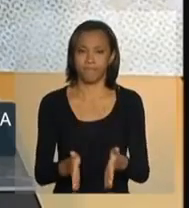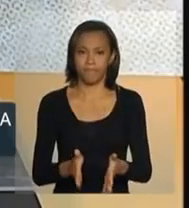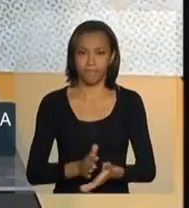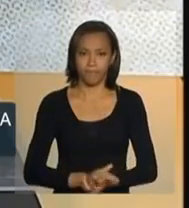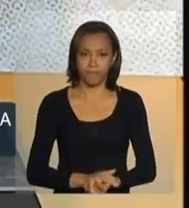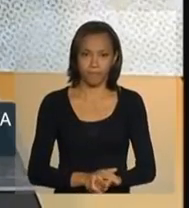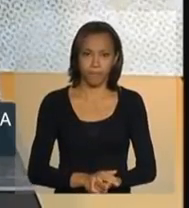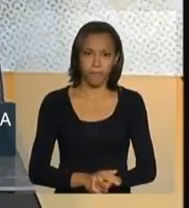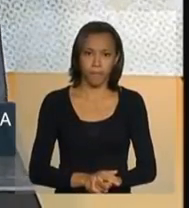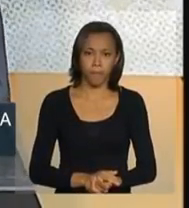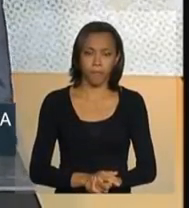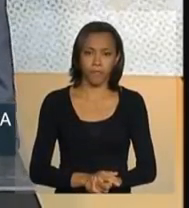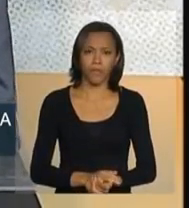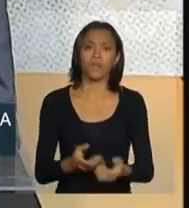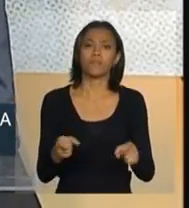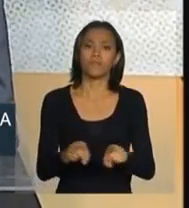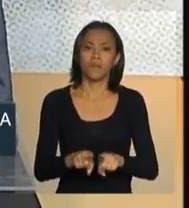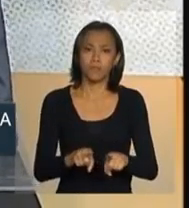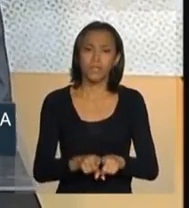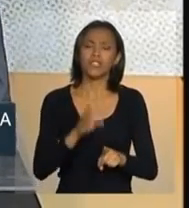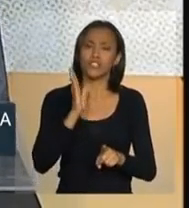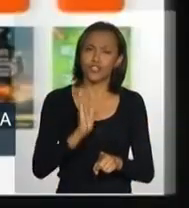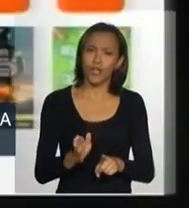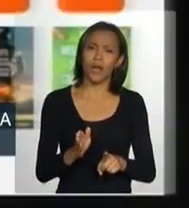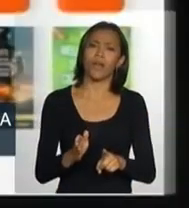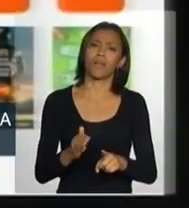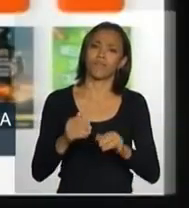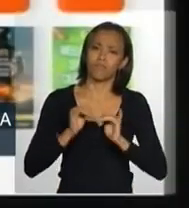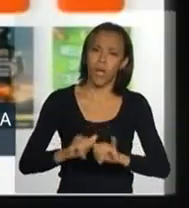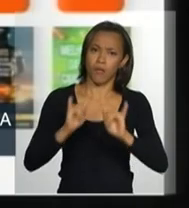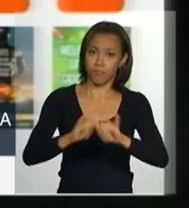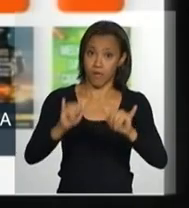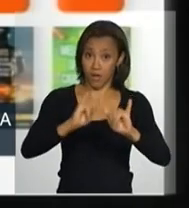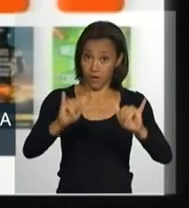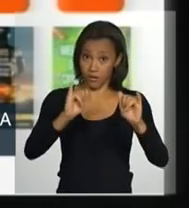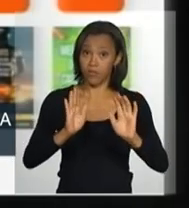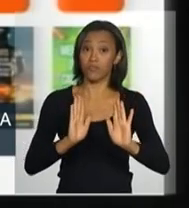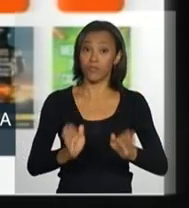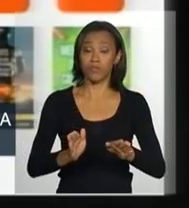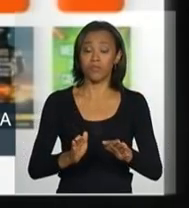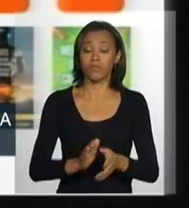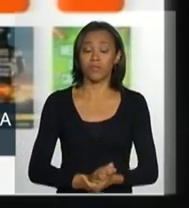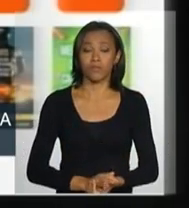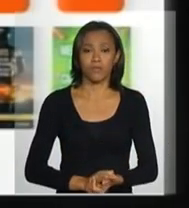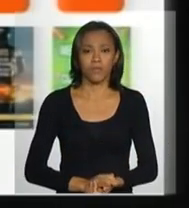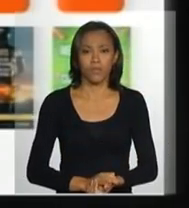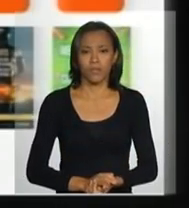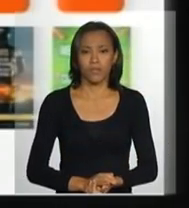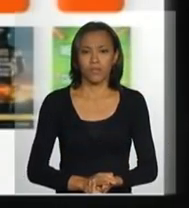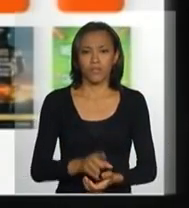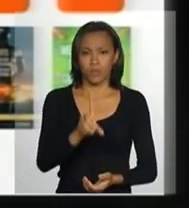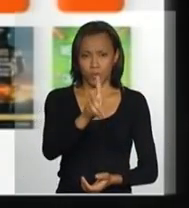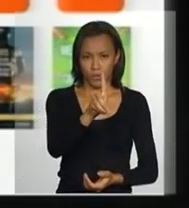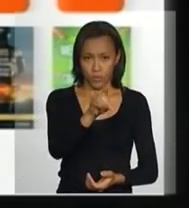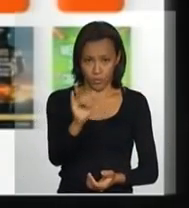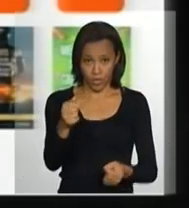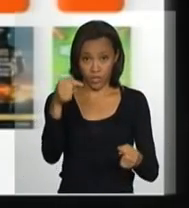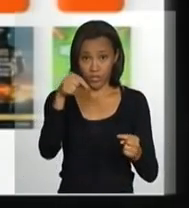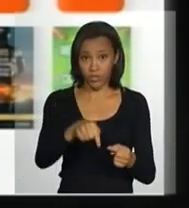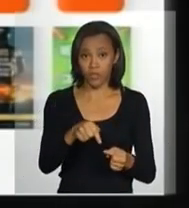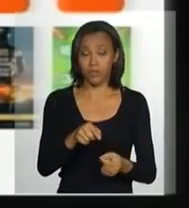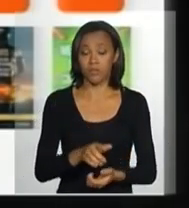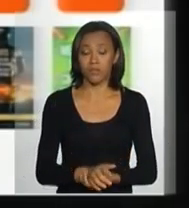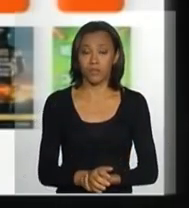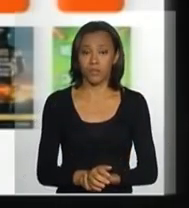já vinham sendo desenvolvidas campanhas pontuais, nas datas onde